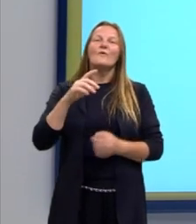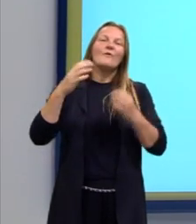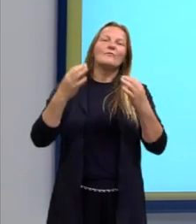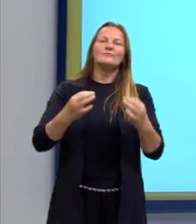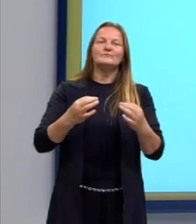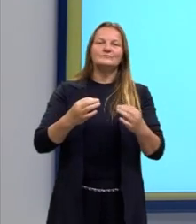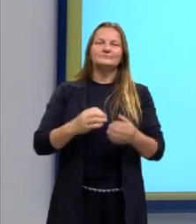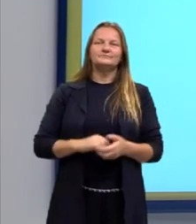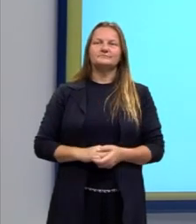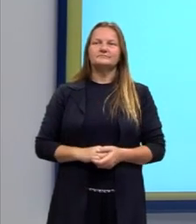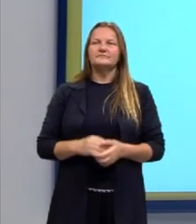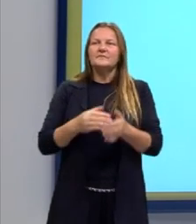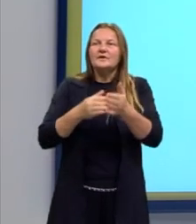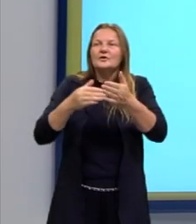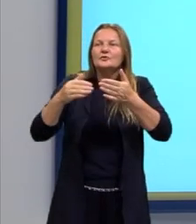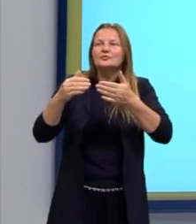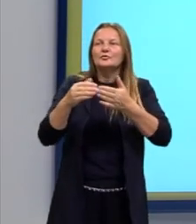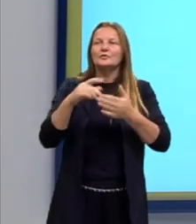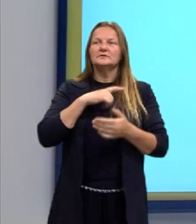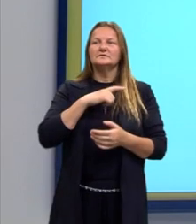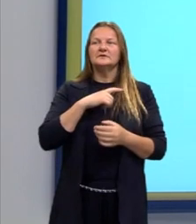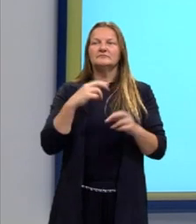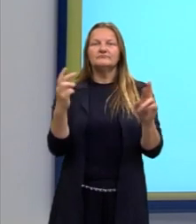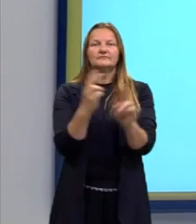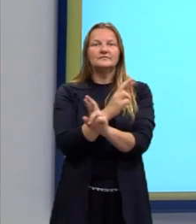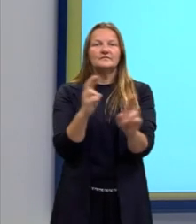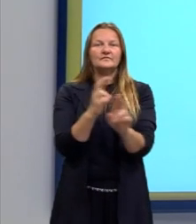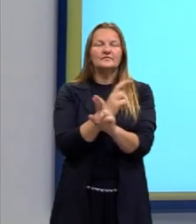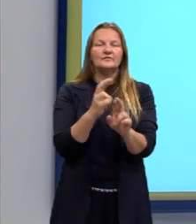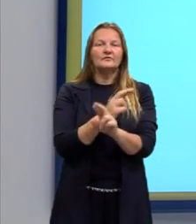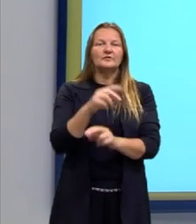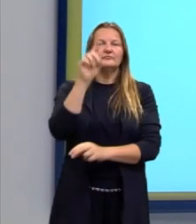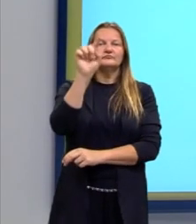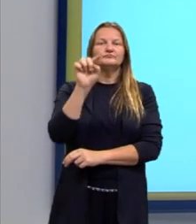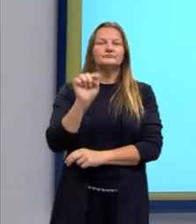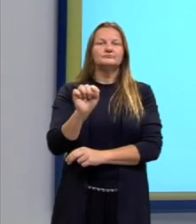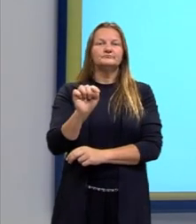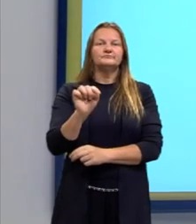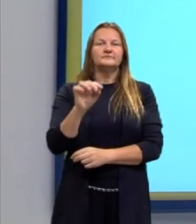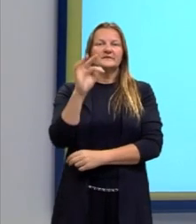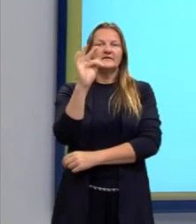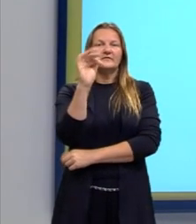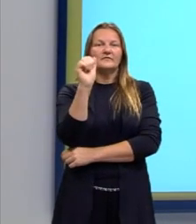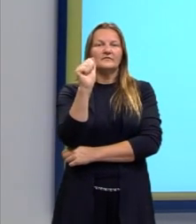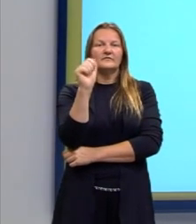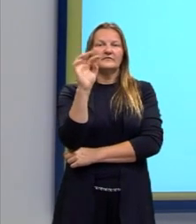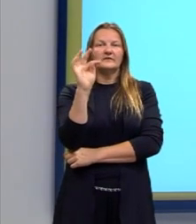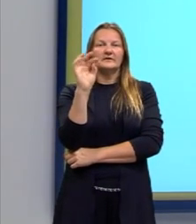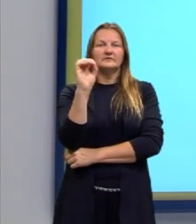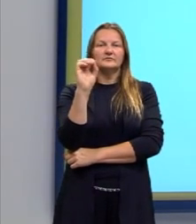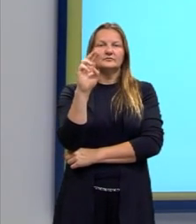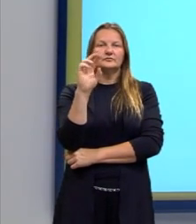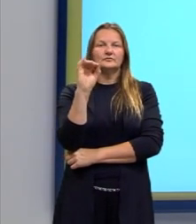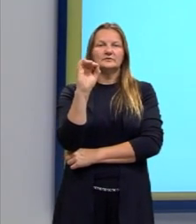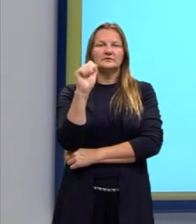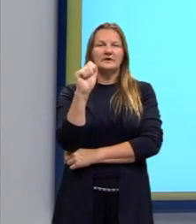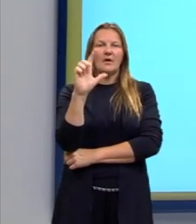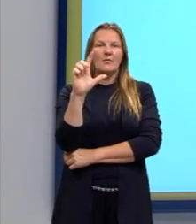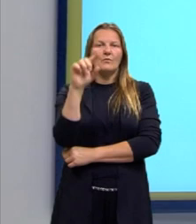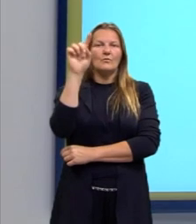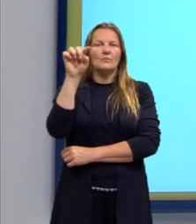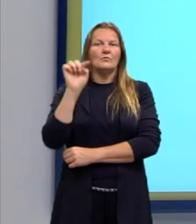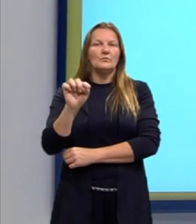as alternativas, elas envolvem ali o fatorial, que a gente utiliza muito dentro da análise